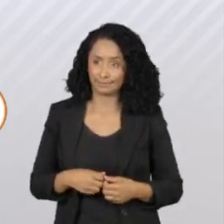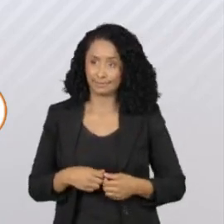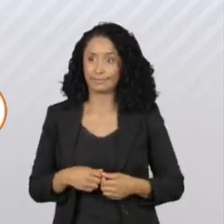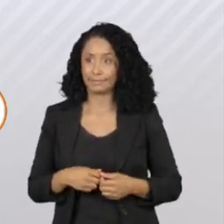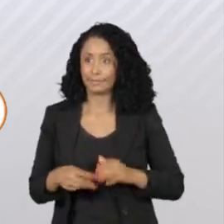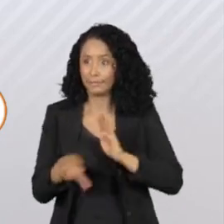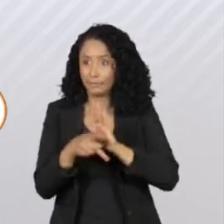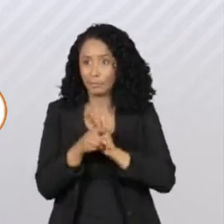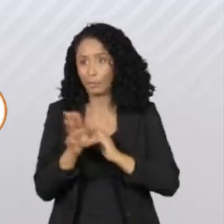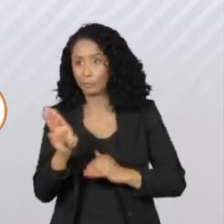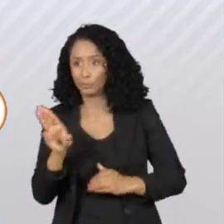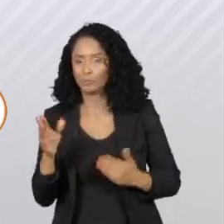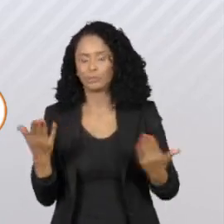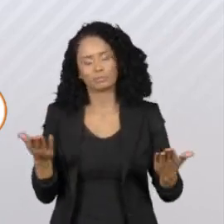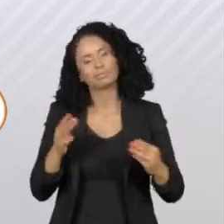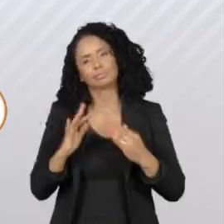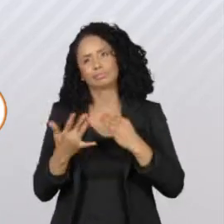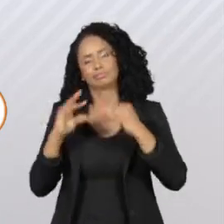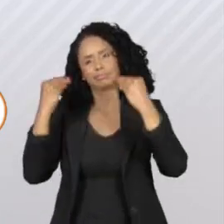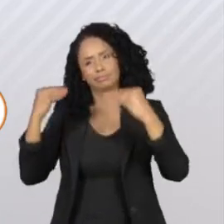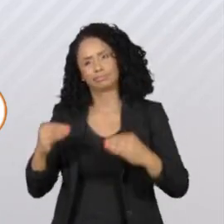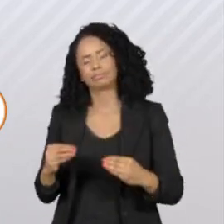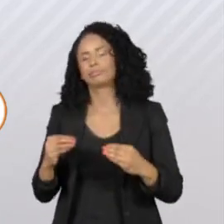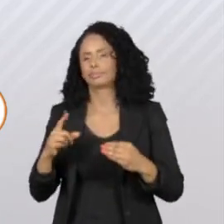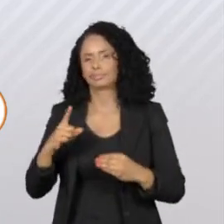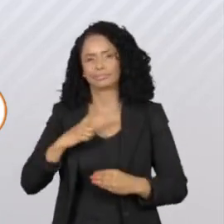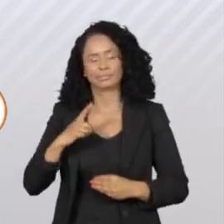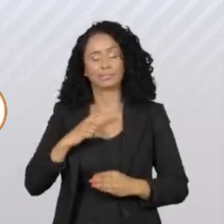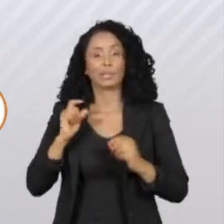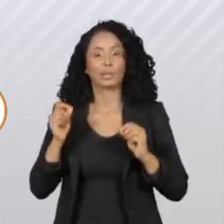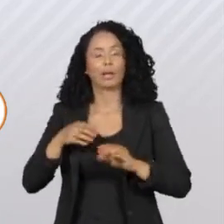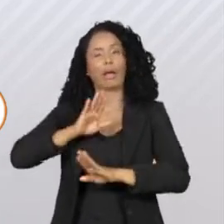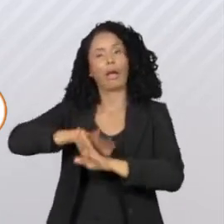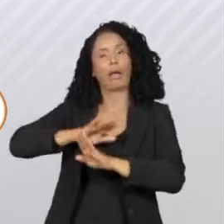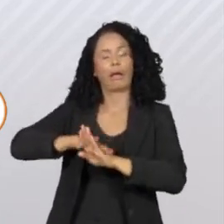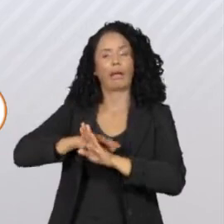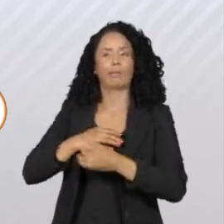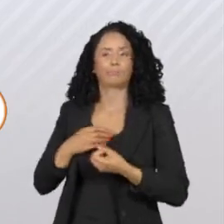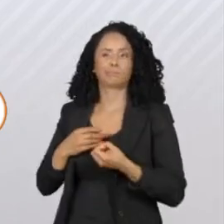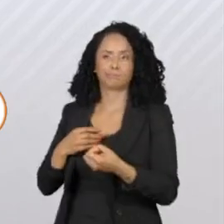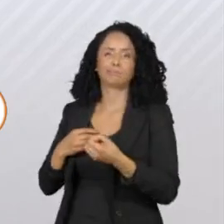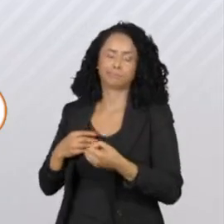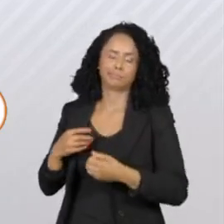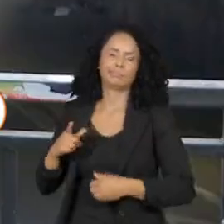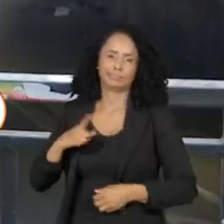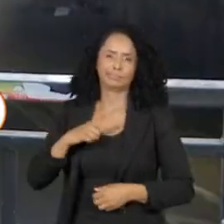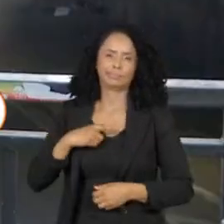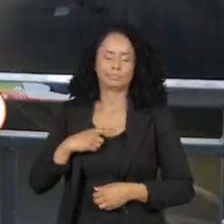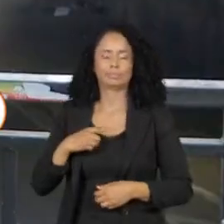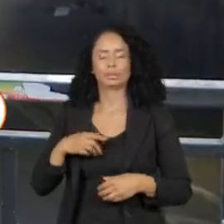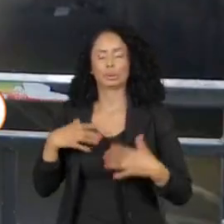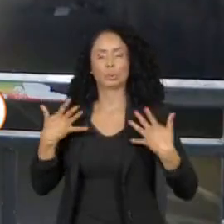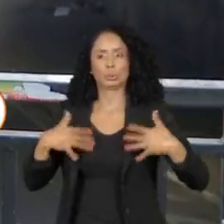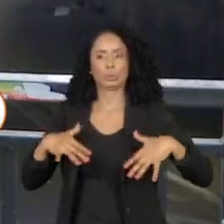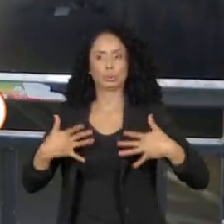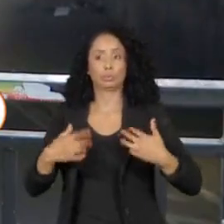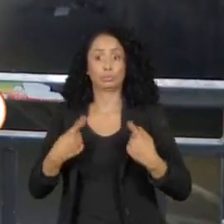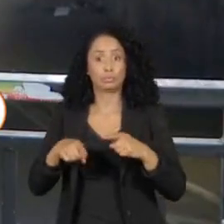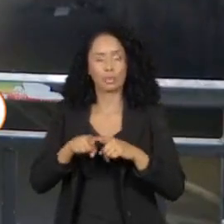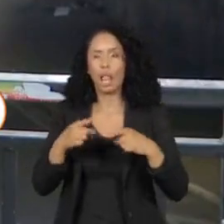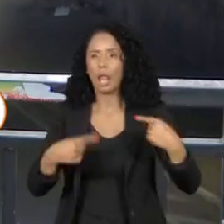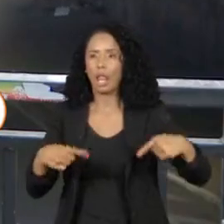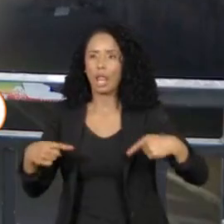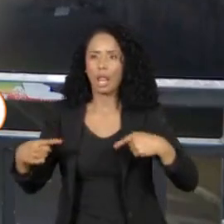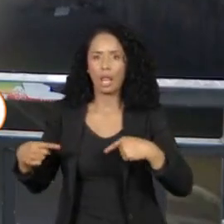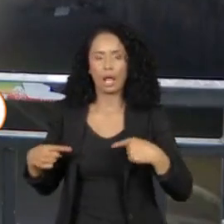É claro que nas redes sociais essa fala ganhou um duplo sentido e acabou dividindo os internautas. E olha, o debate desse